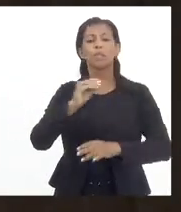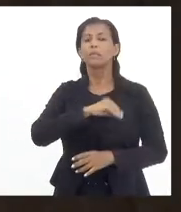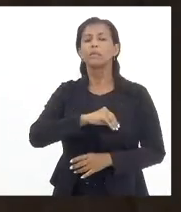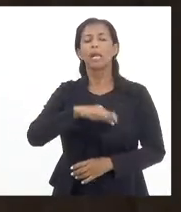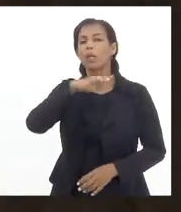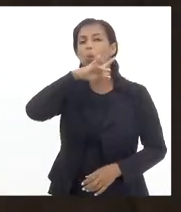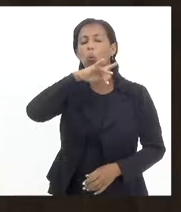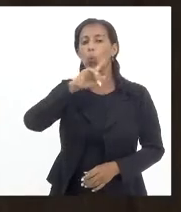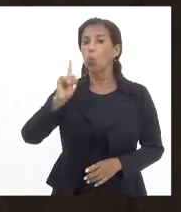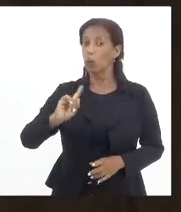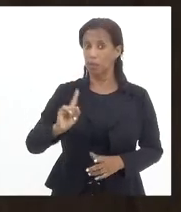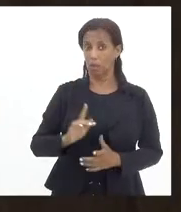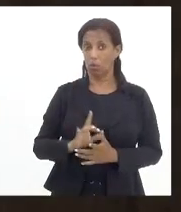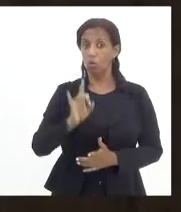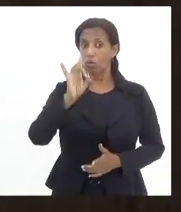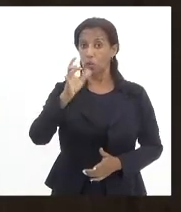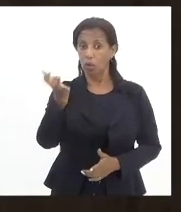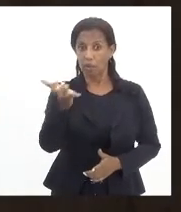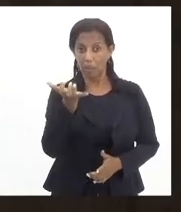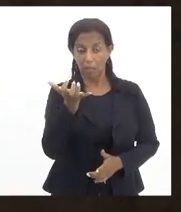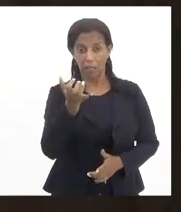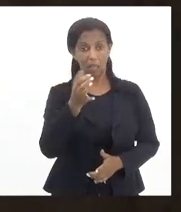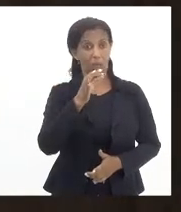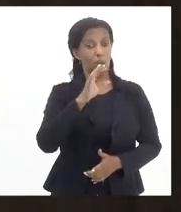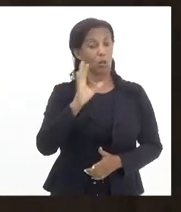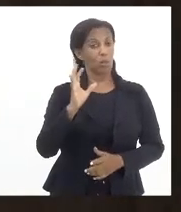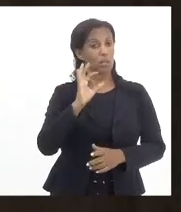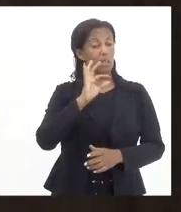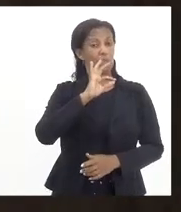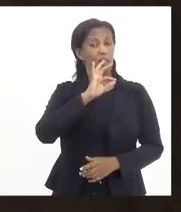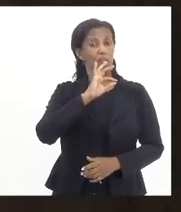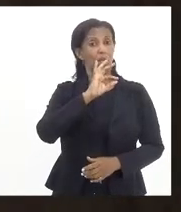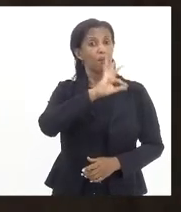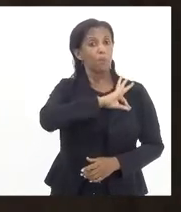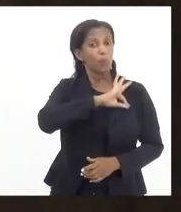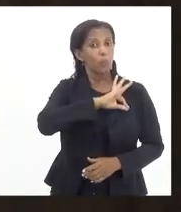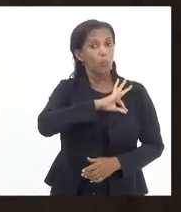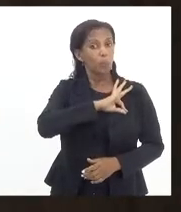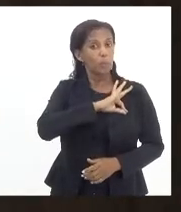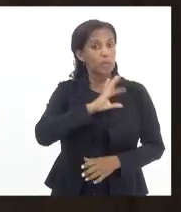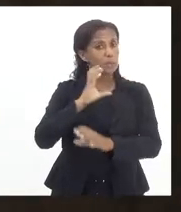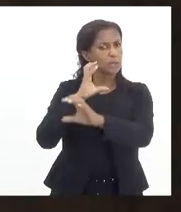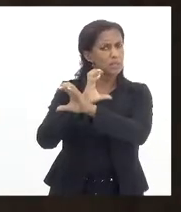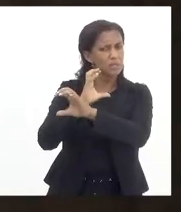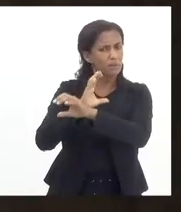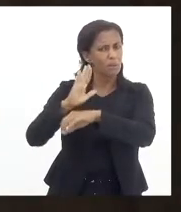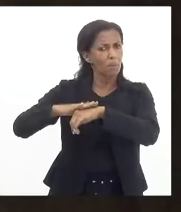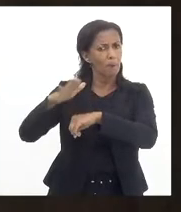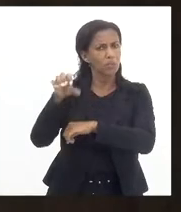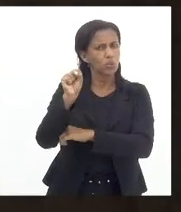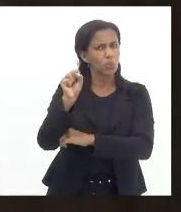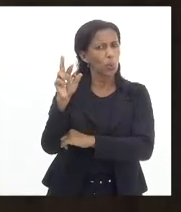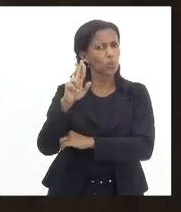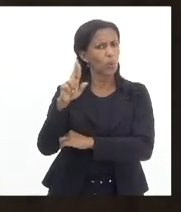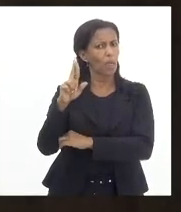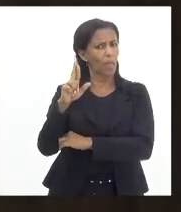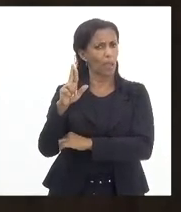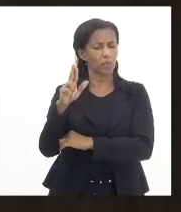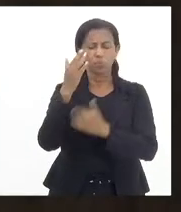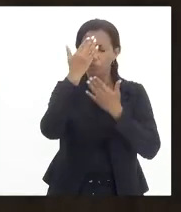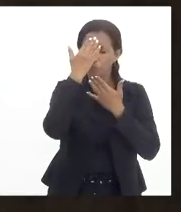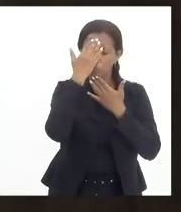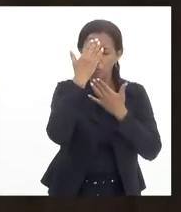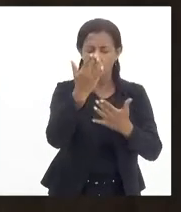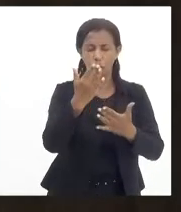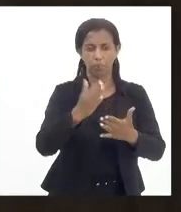presidente. Só quero que a Polícia Civil tenha mais de 8 reais para se alimentar. E Vossa Excelência me ajudou nisso. Muito obrigado por